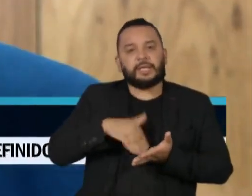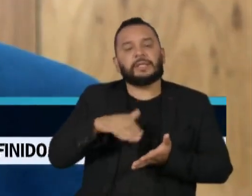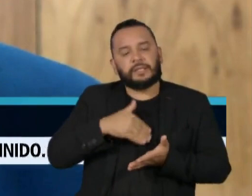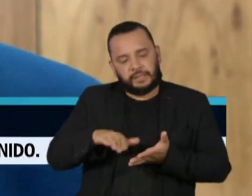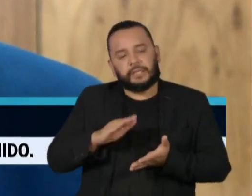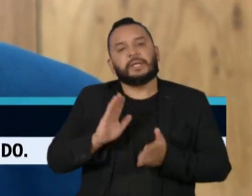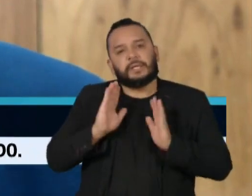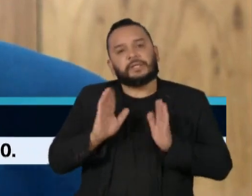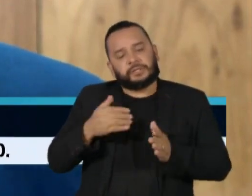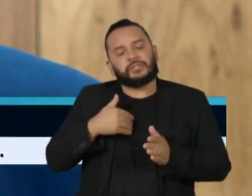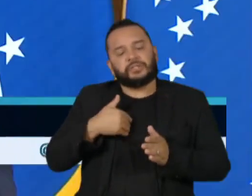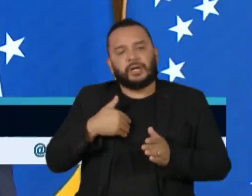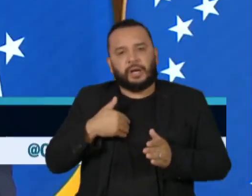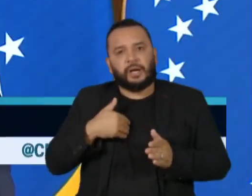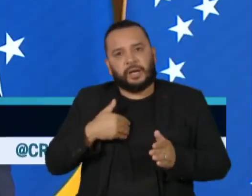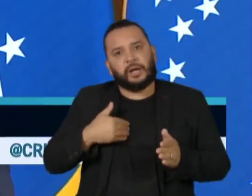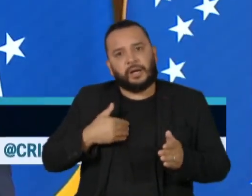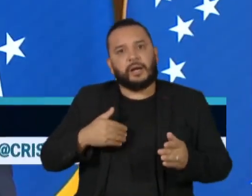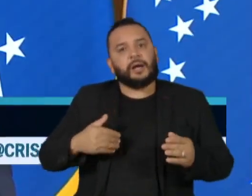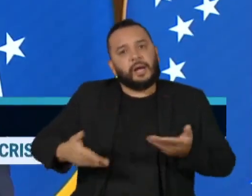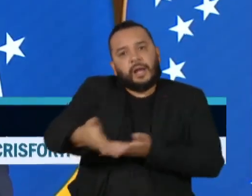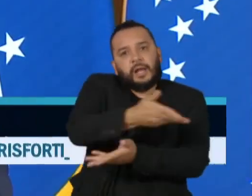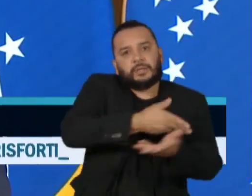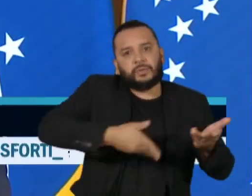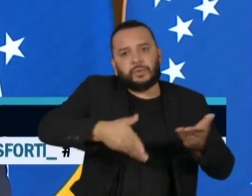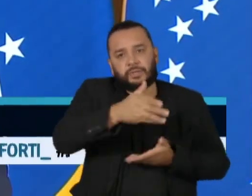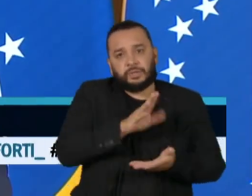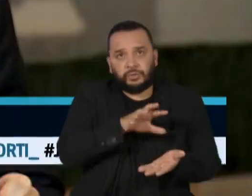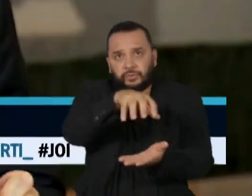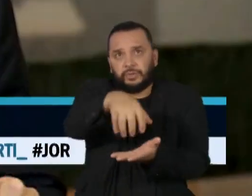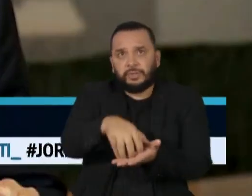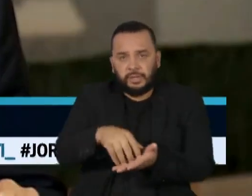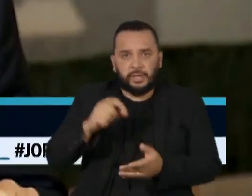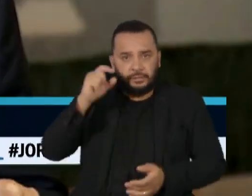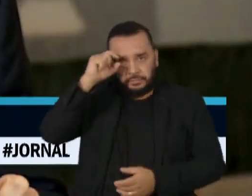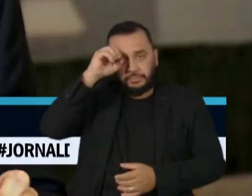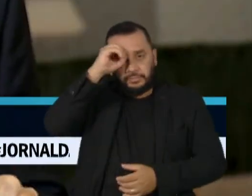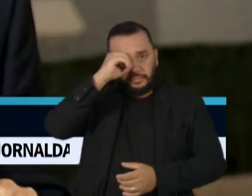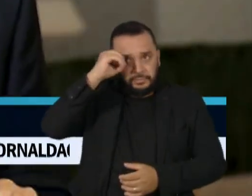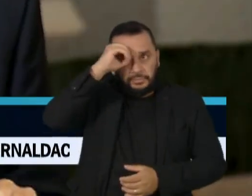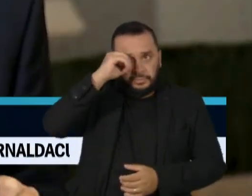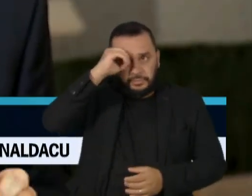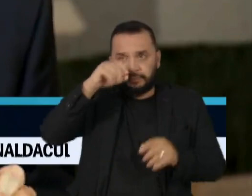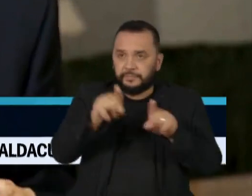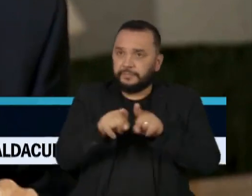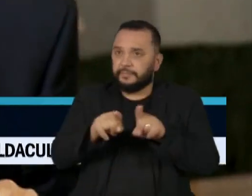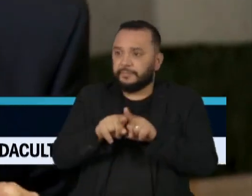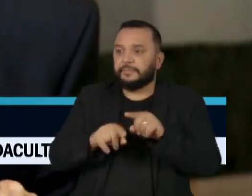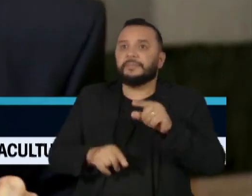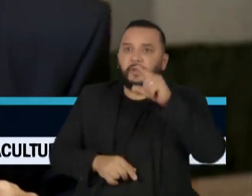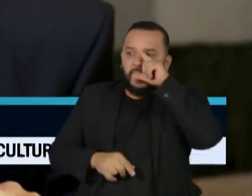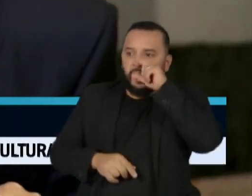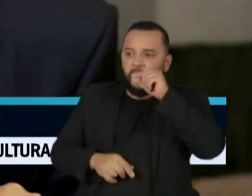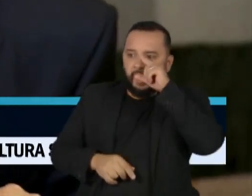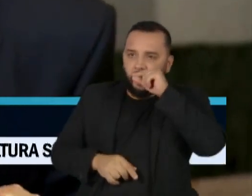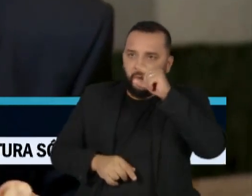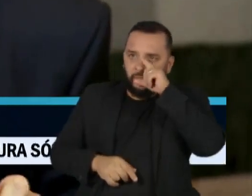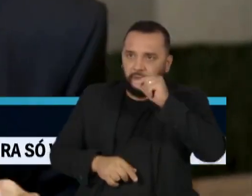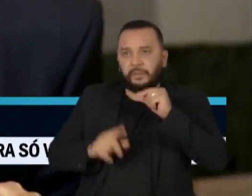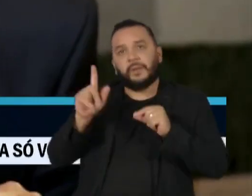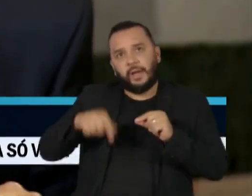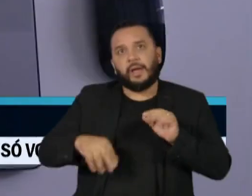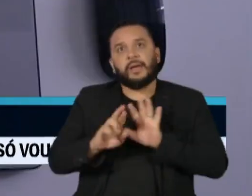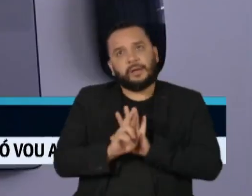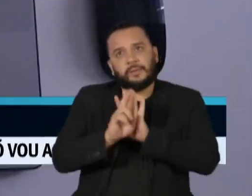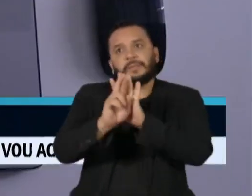Institucionais. O titular da pasta, Alexandre Padilha, e o vice-presidente, Geraldo Alckmin, serão representantes fixos